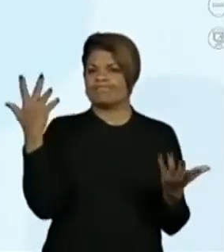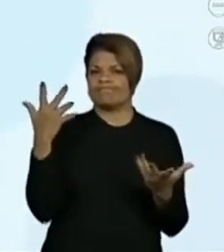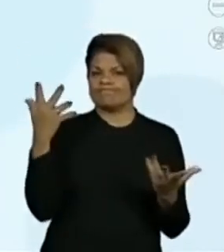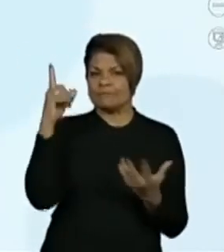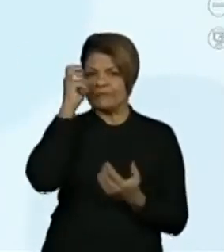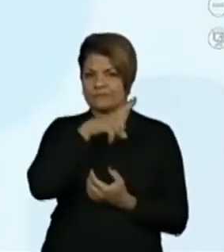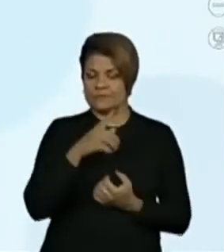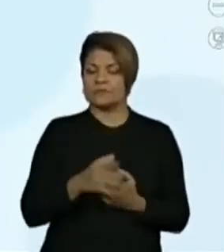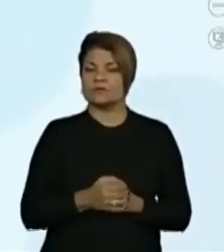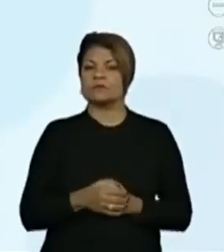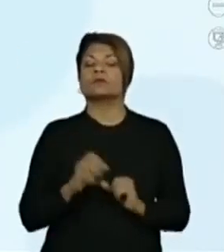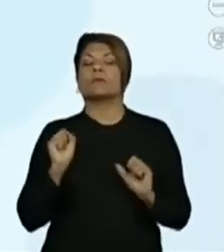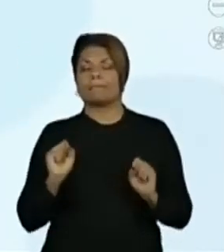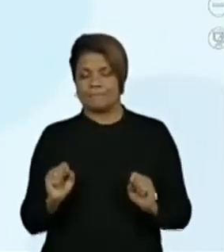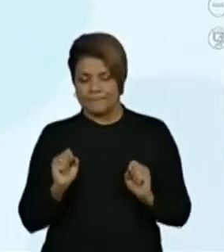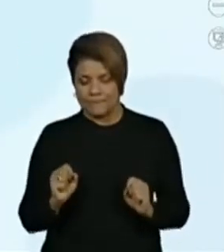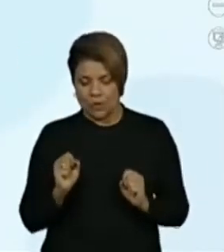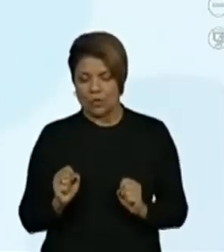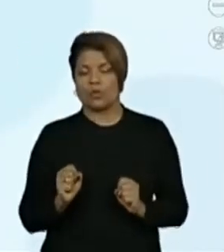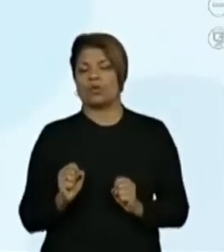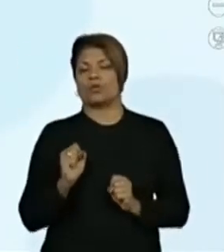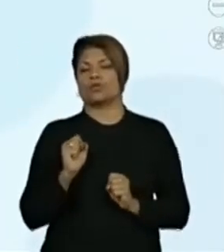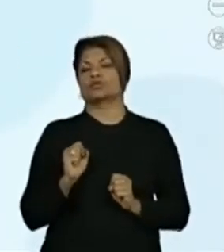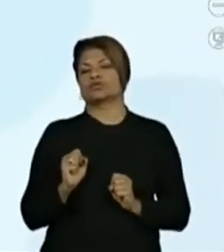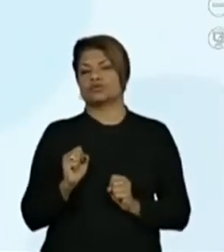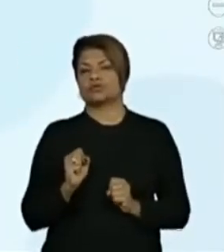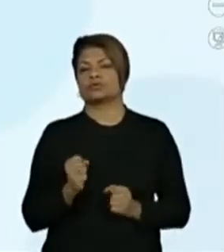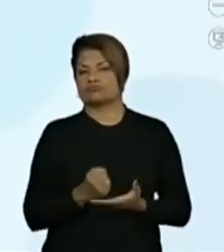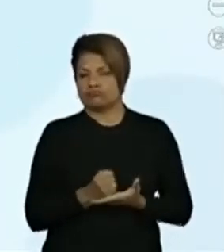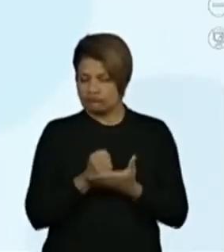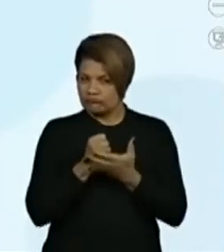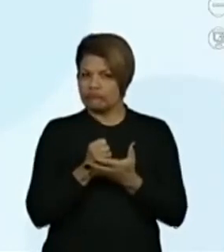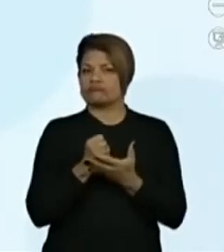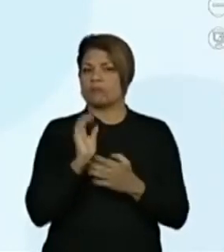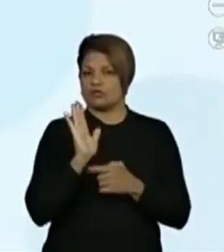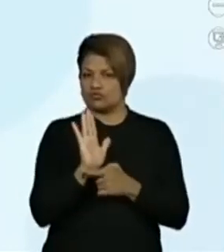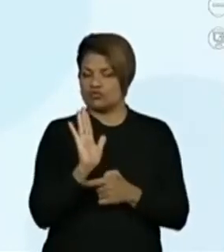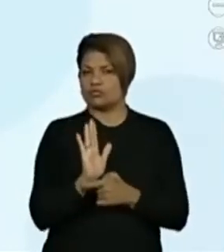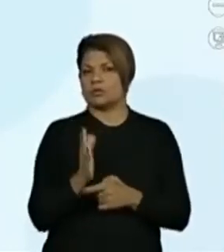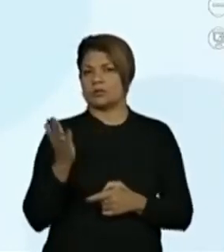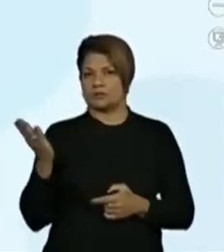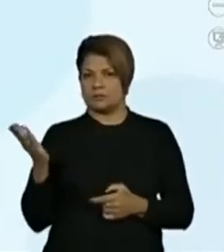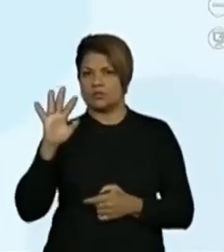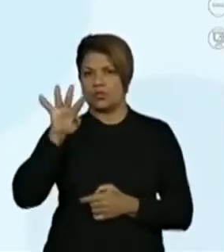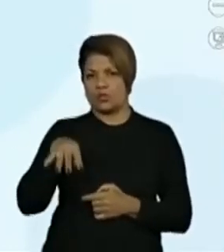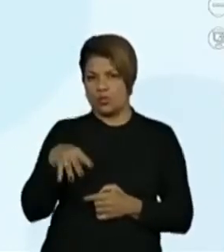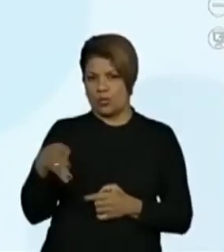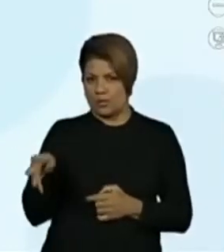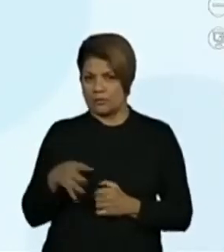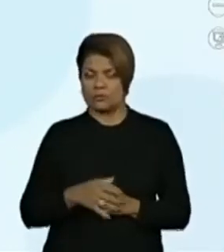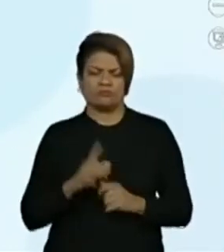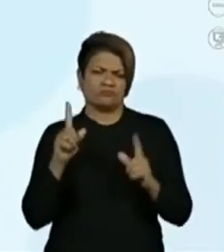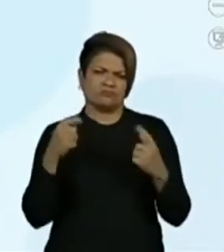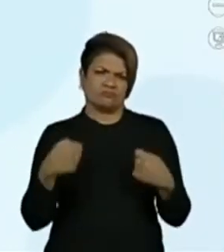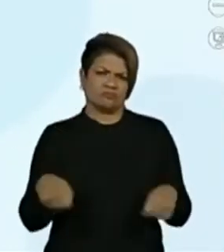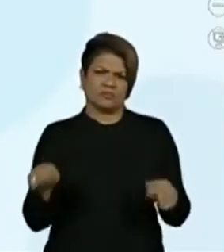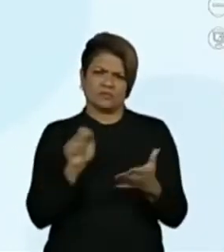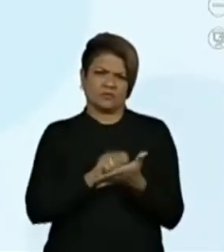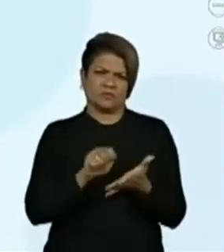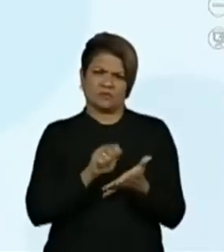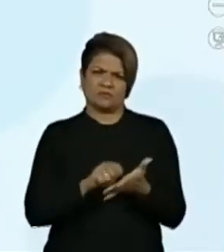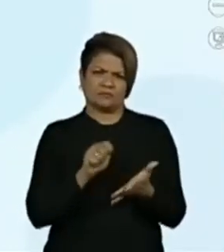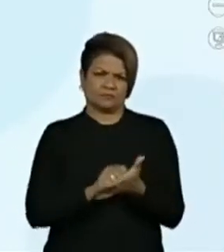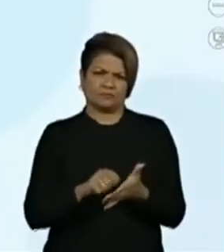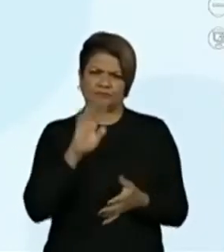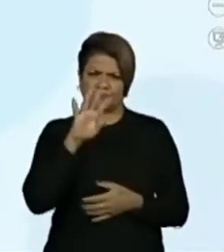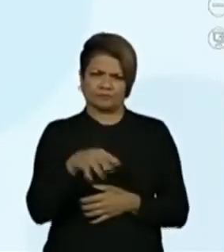apoiar aí no quadro de classes e ordens. Você não precisa nem registrar o